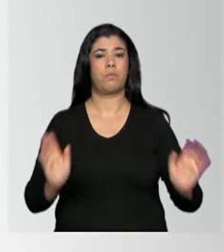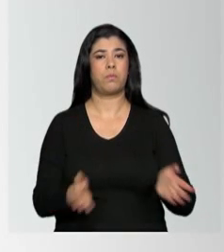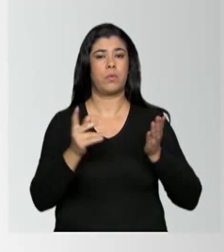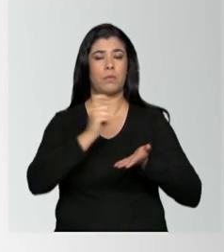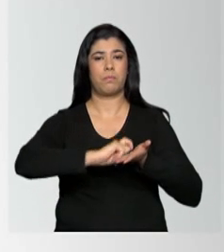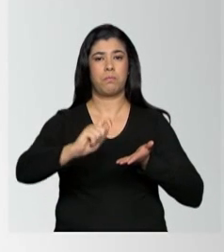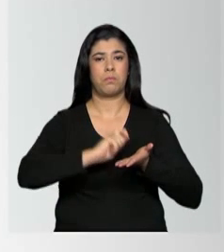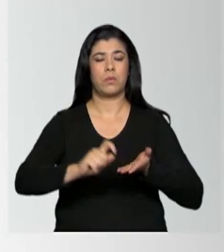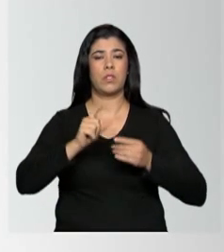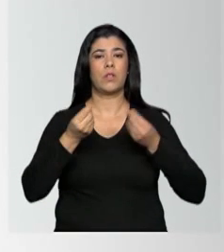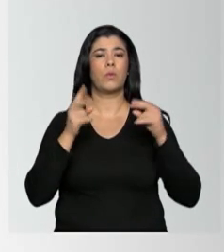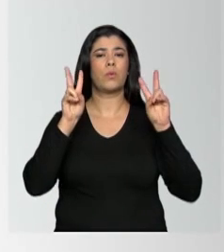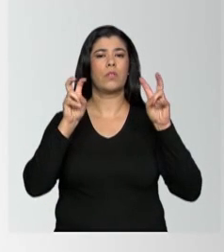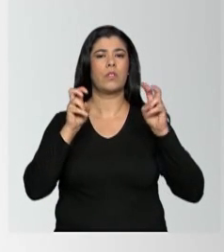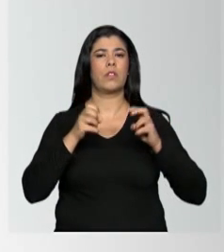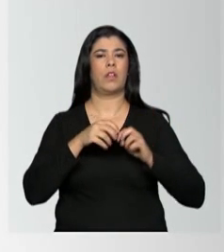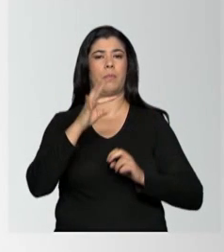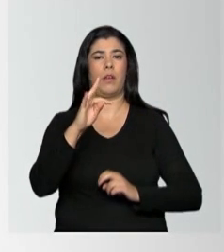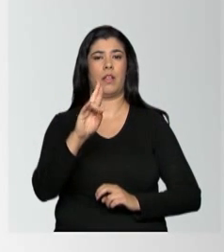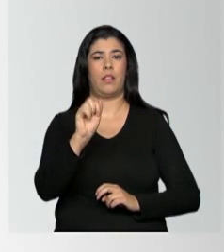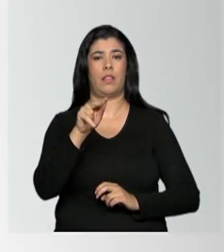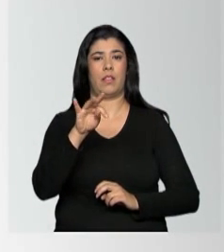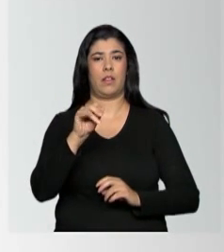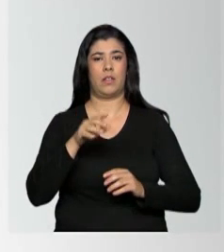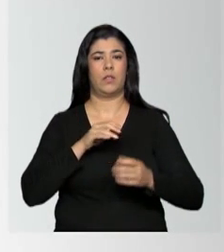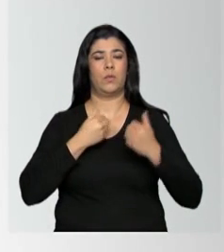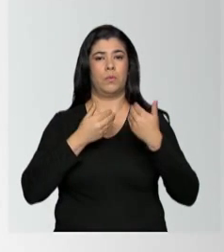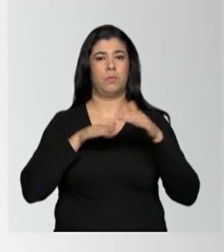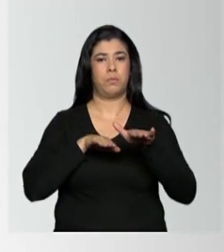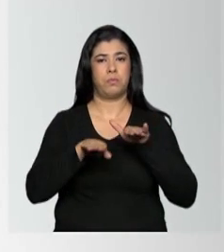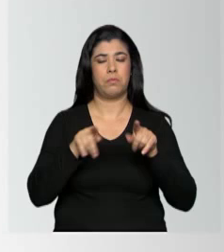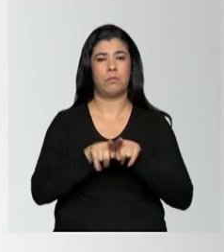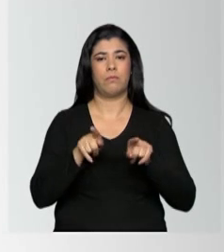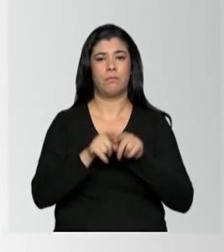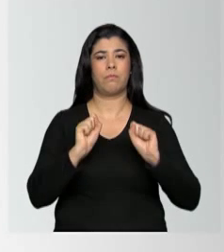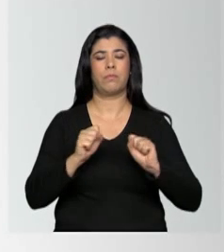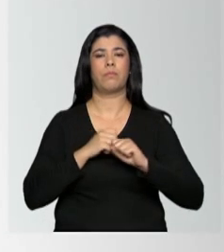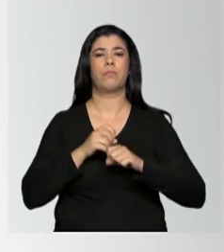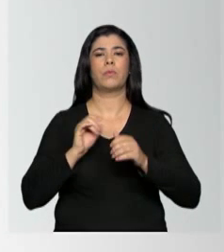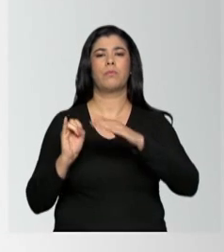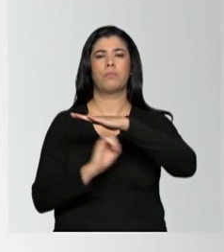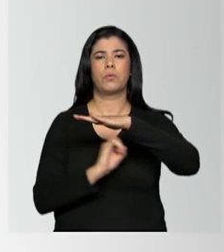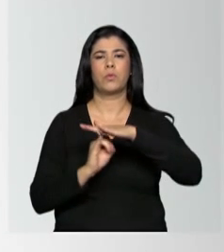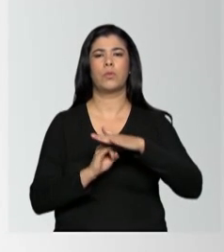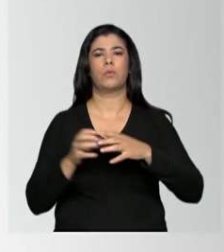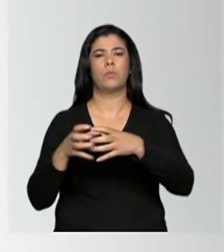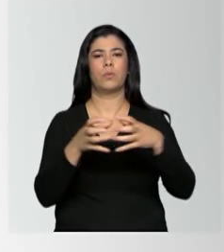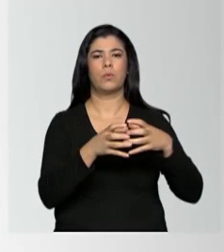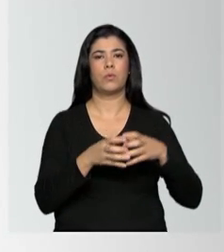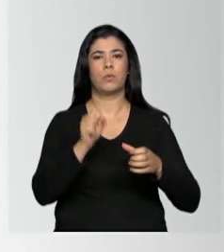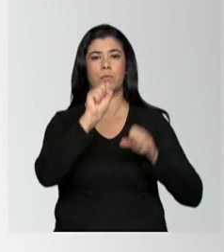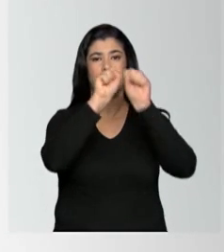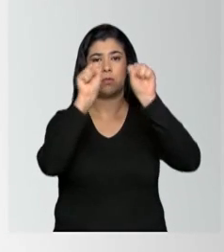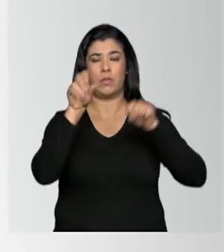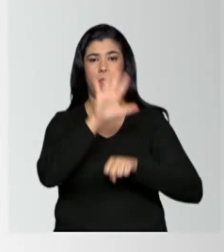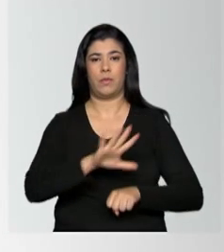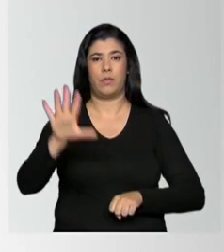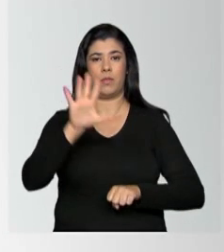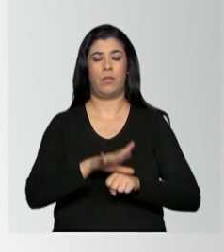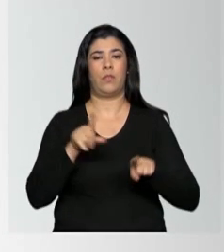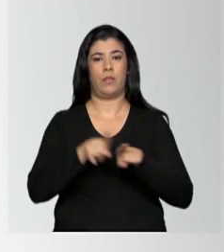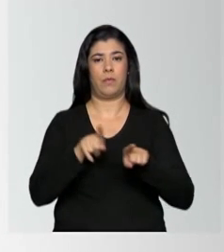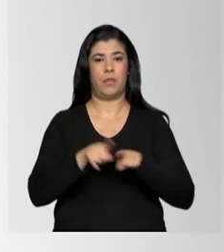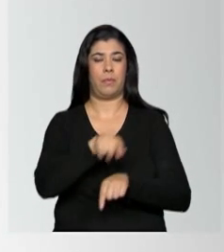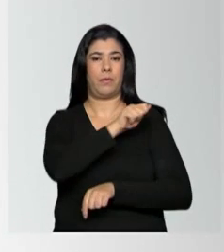a produção de trabalhos sobre trânsito. Podem concorrer, entre outros, órgãos e entidades do Sistema Nacional de Trânsito, alunos de